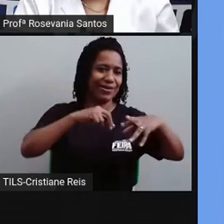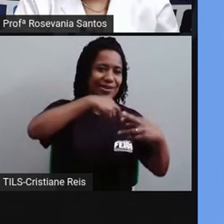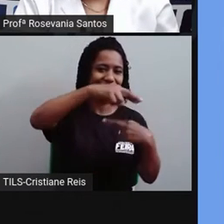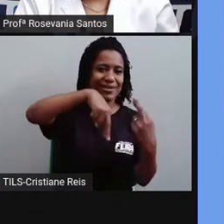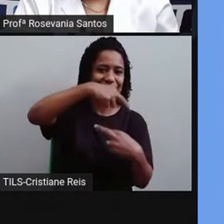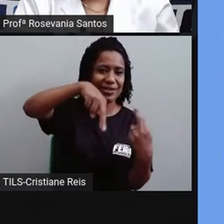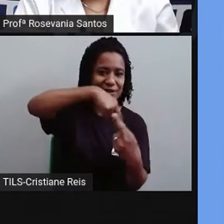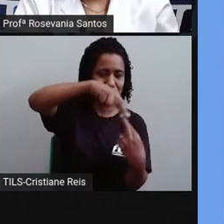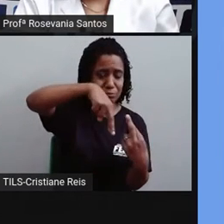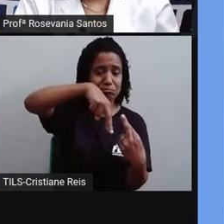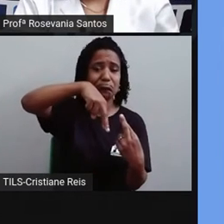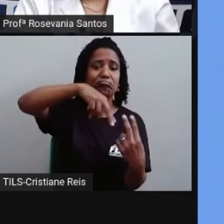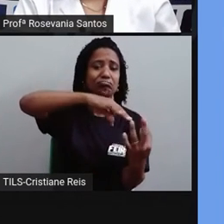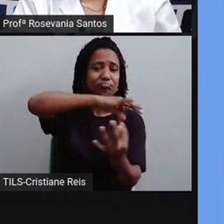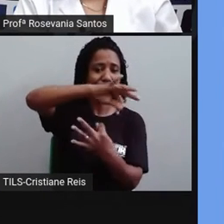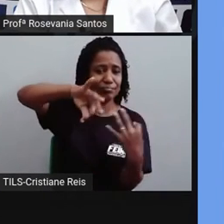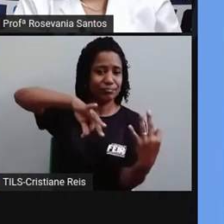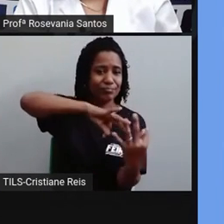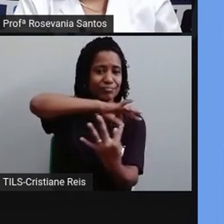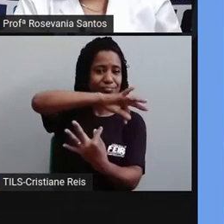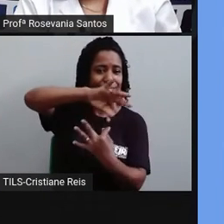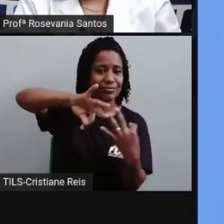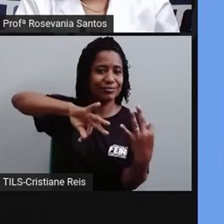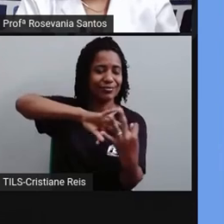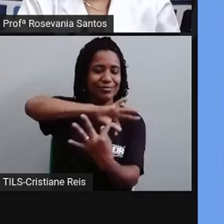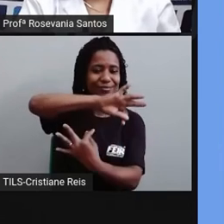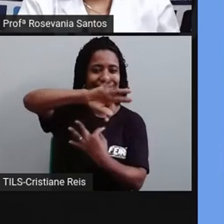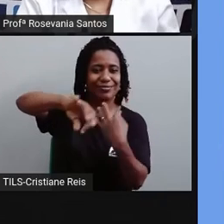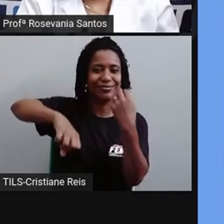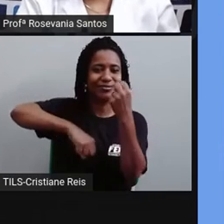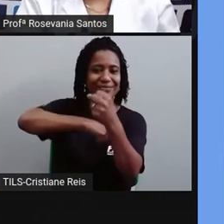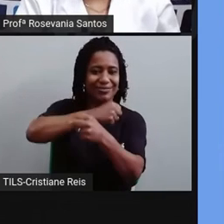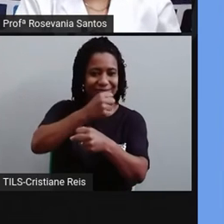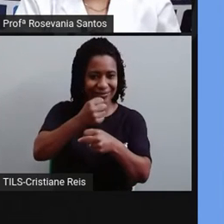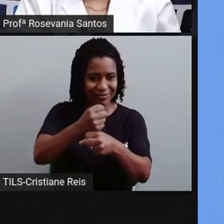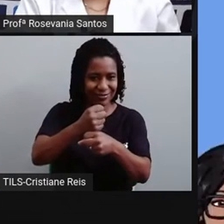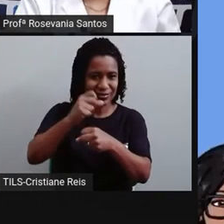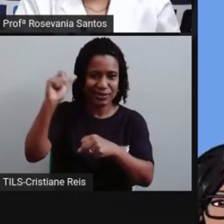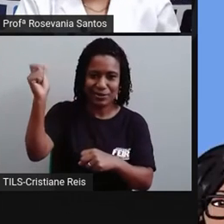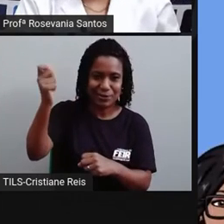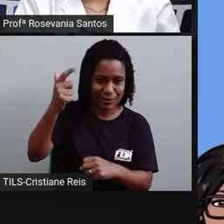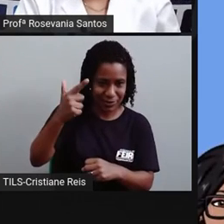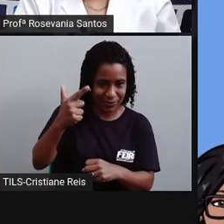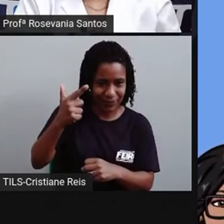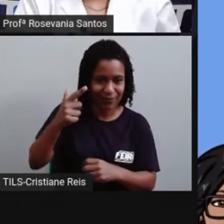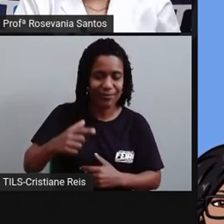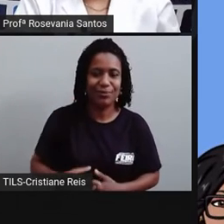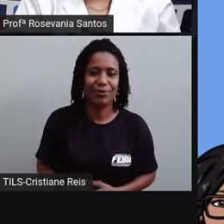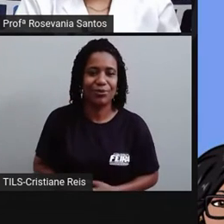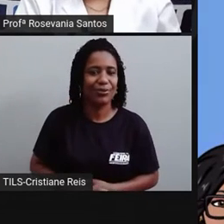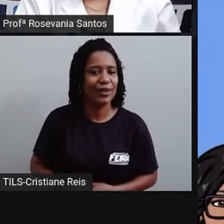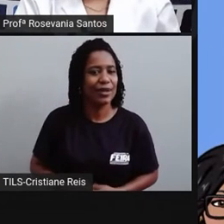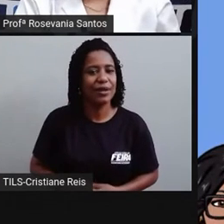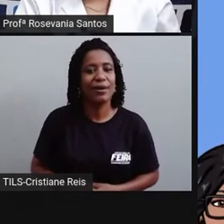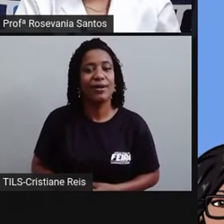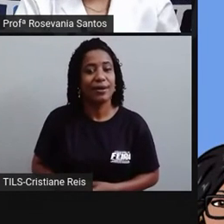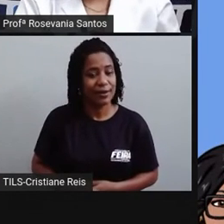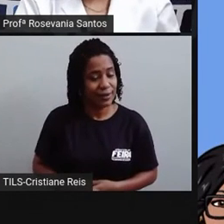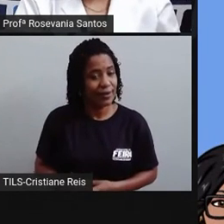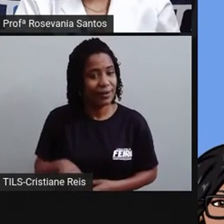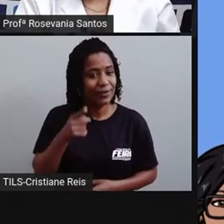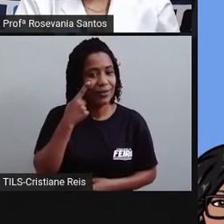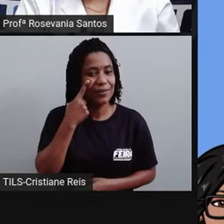com isso estou viajando em torno do Sol. Vamos lá? Então, a gente